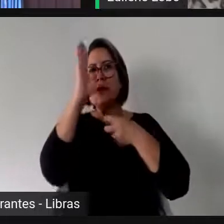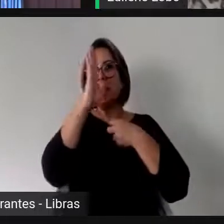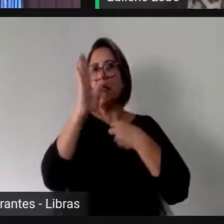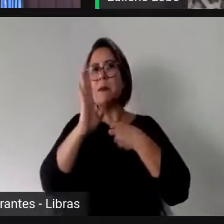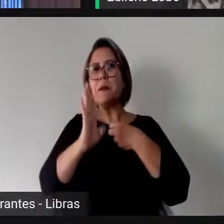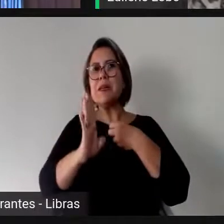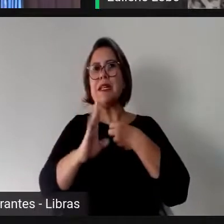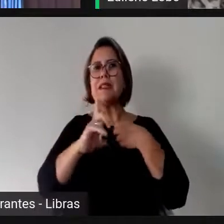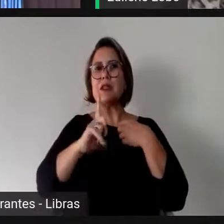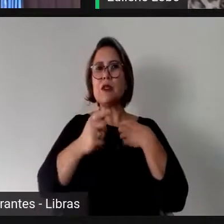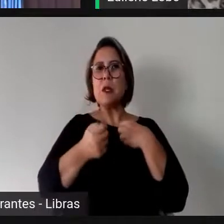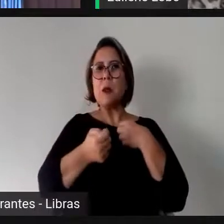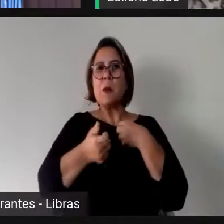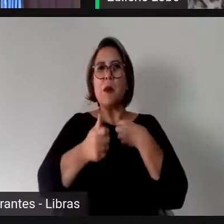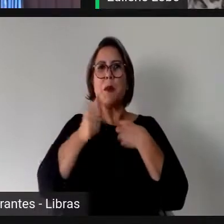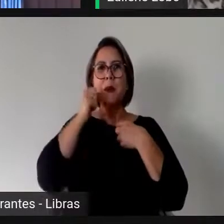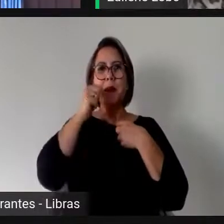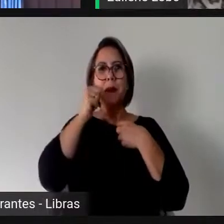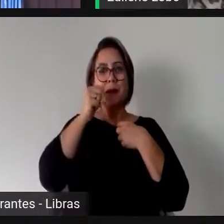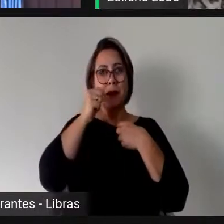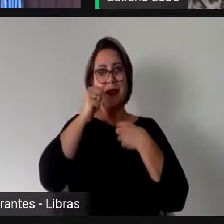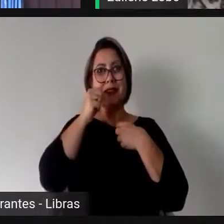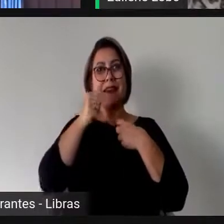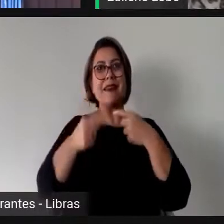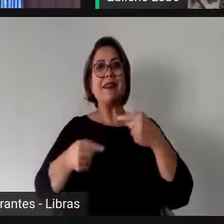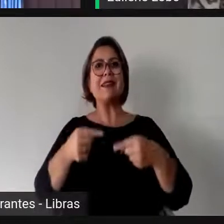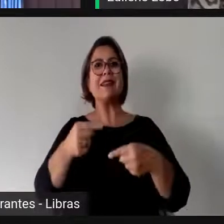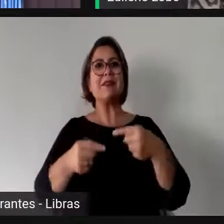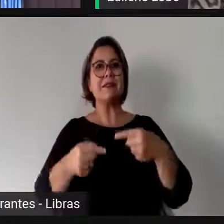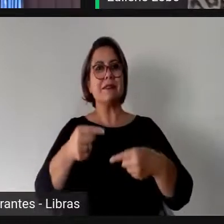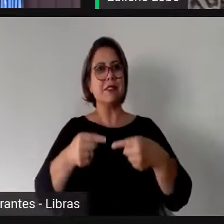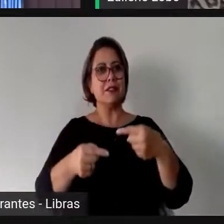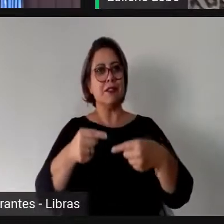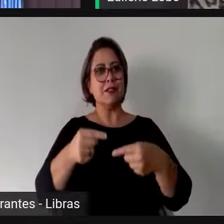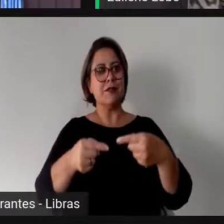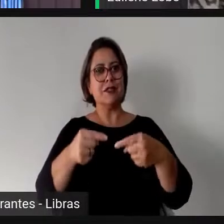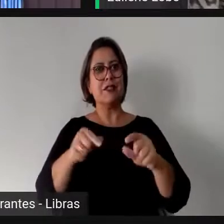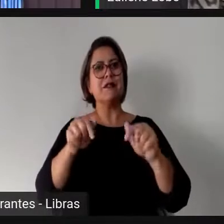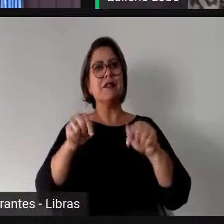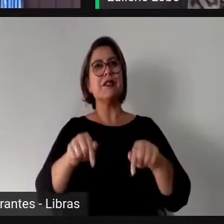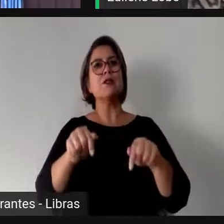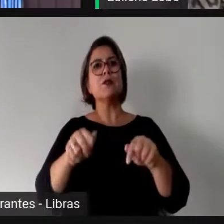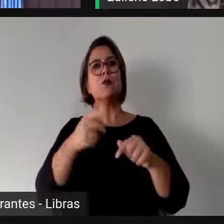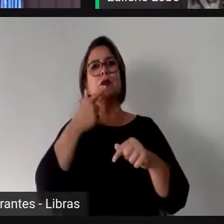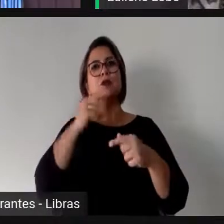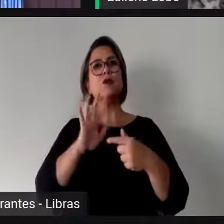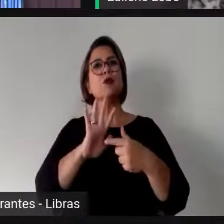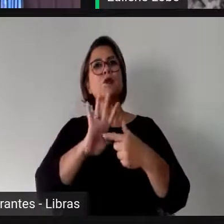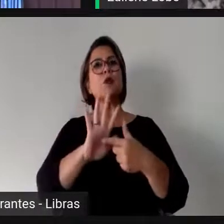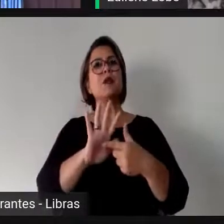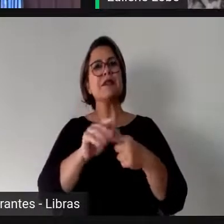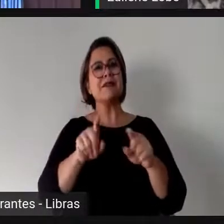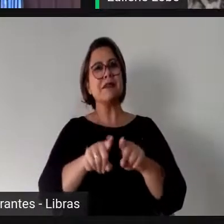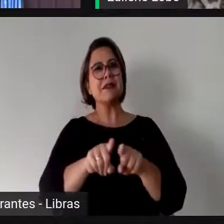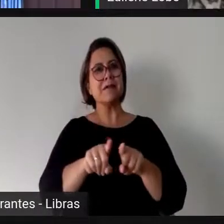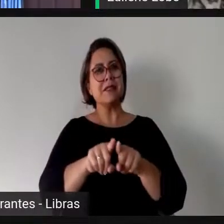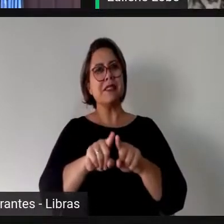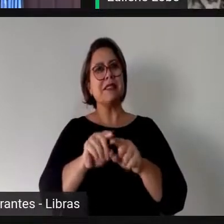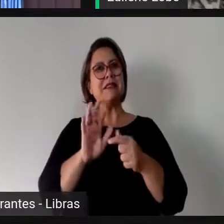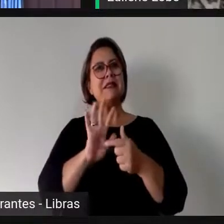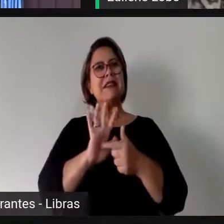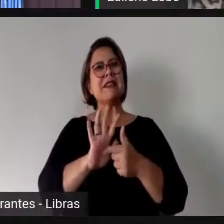fundamental nós termos a compreensão, registrarmos um fato incômodo, mas que é um ponto de